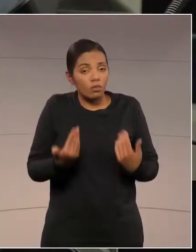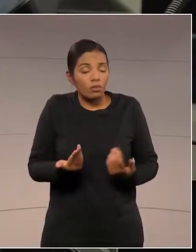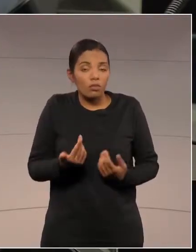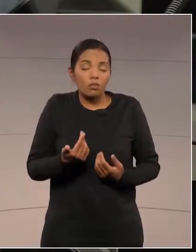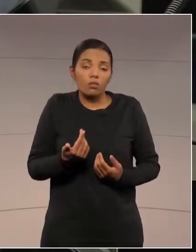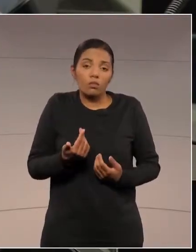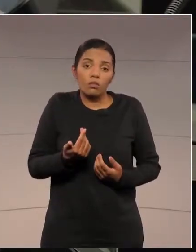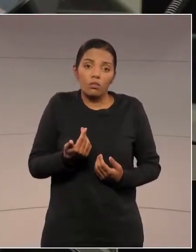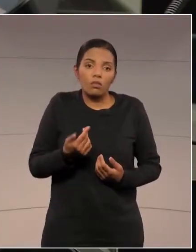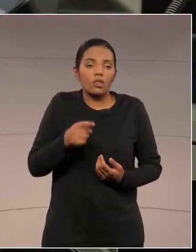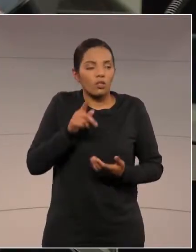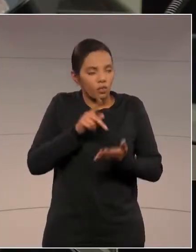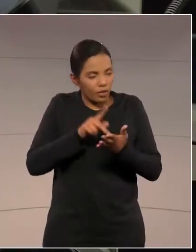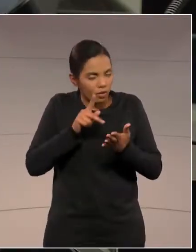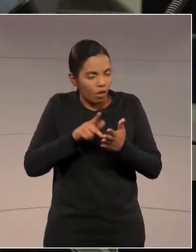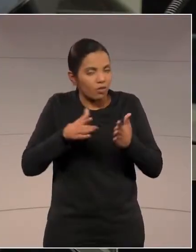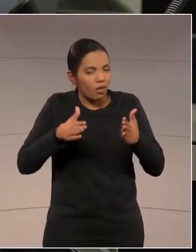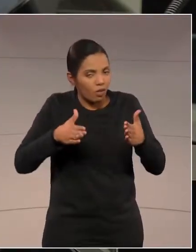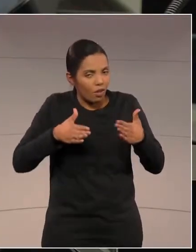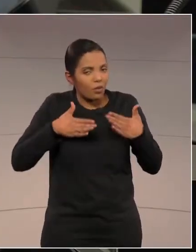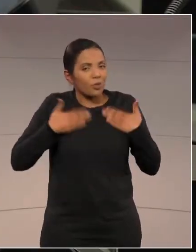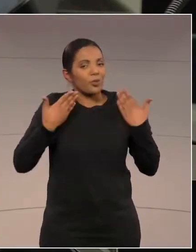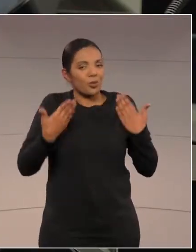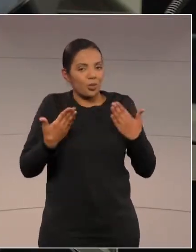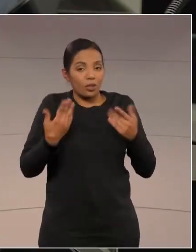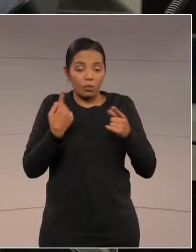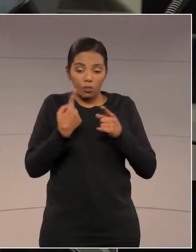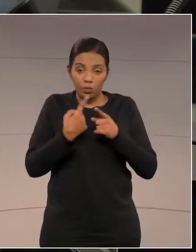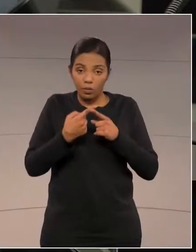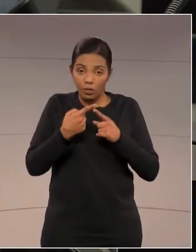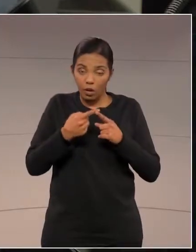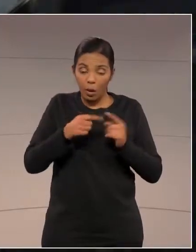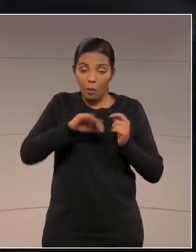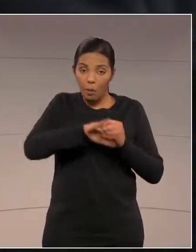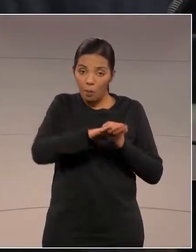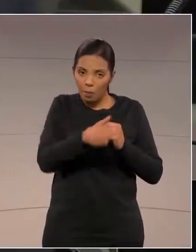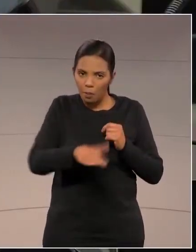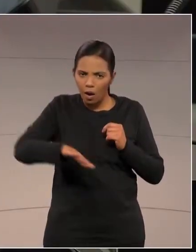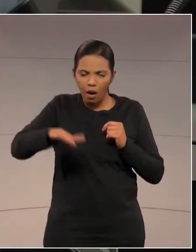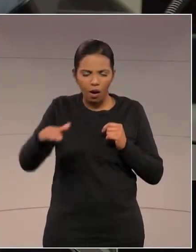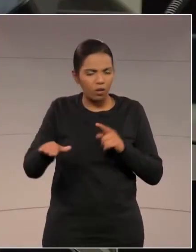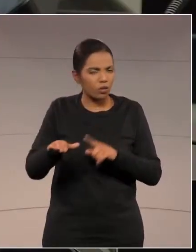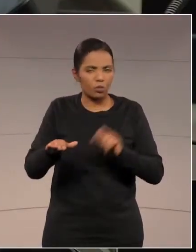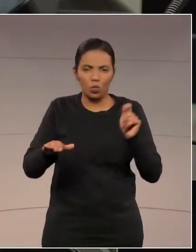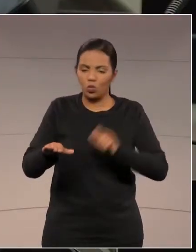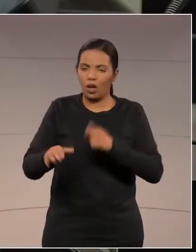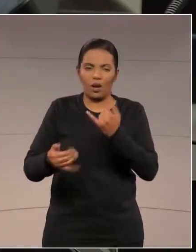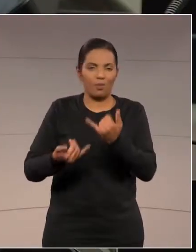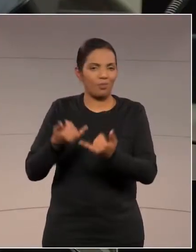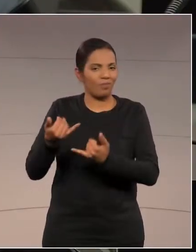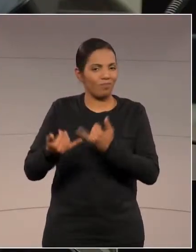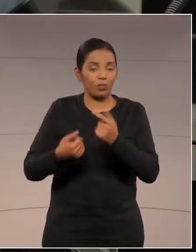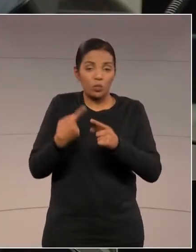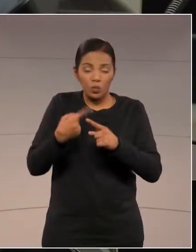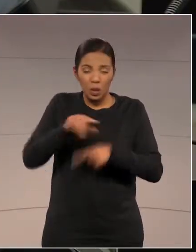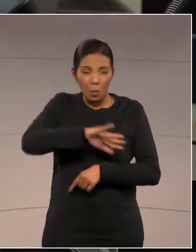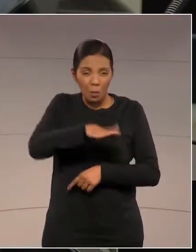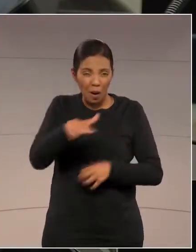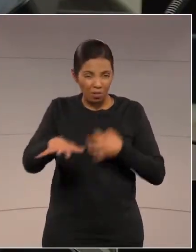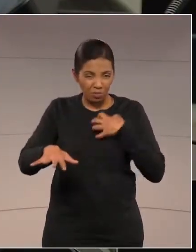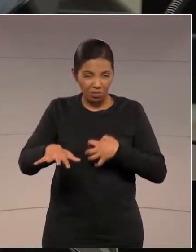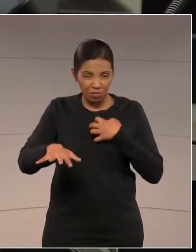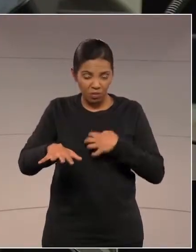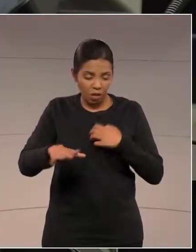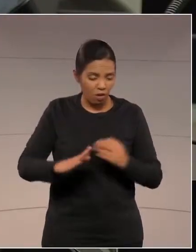assusta, porque o mar, a gente não brinca, e ele avança, derruba casas e